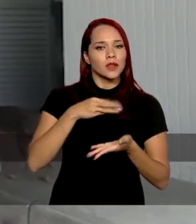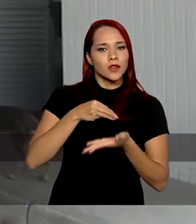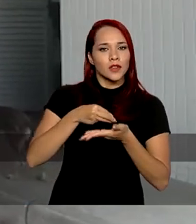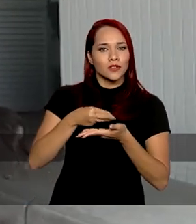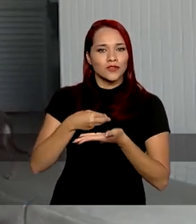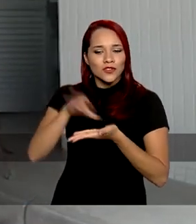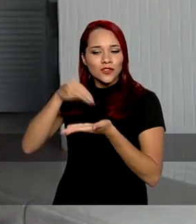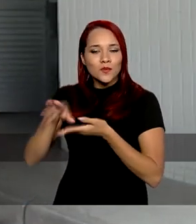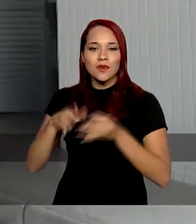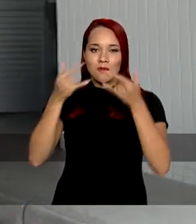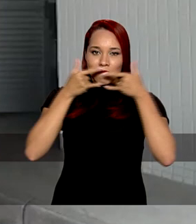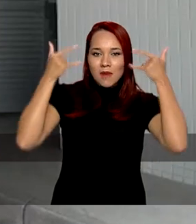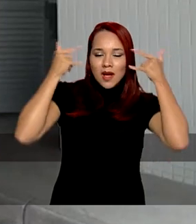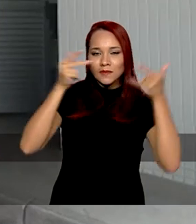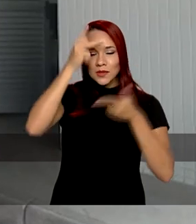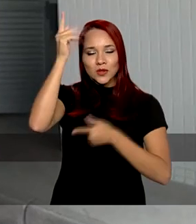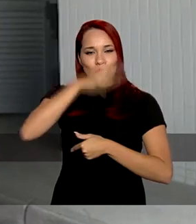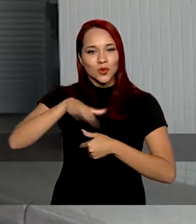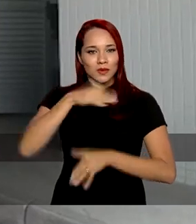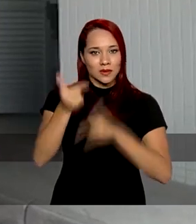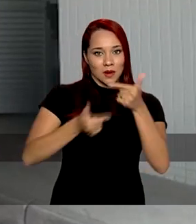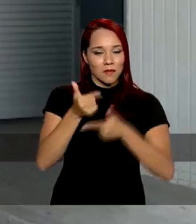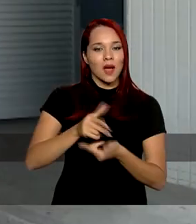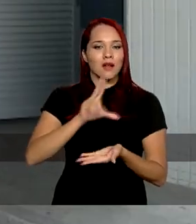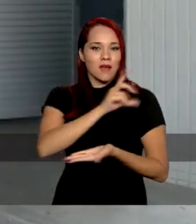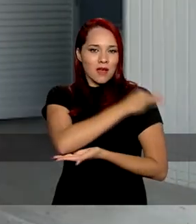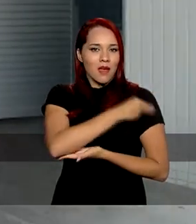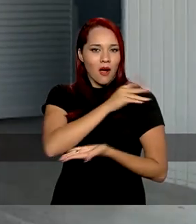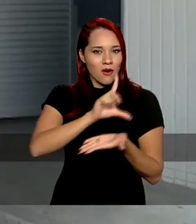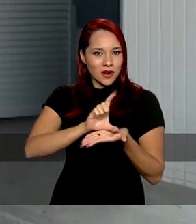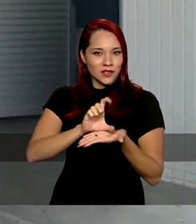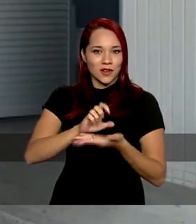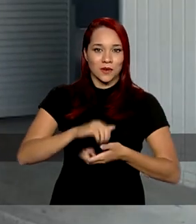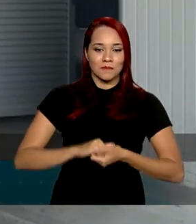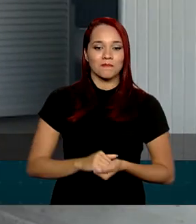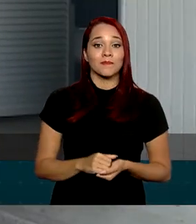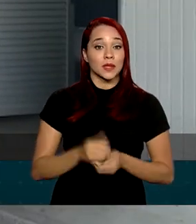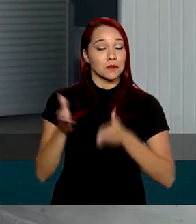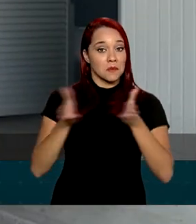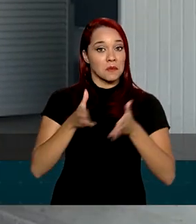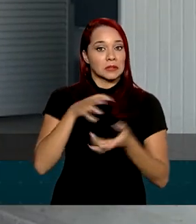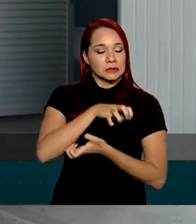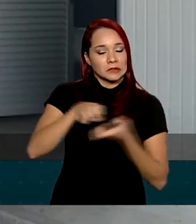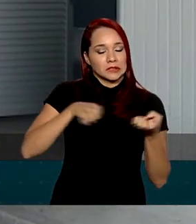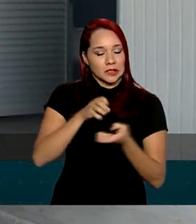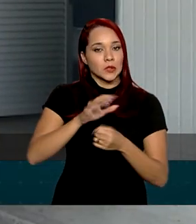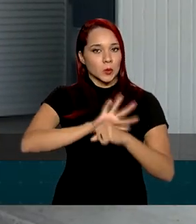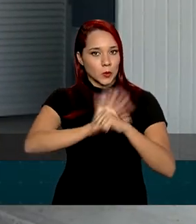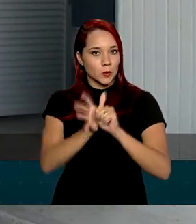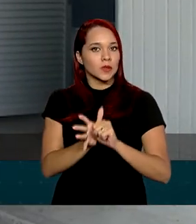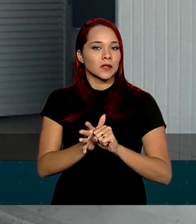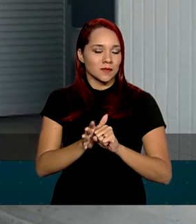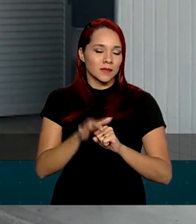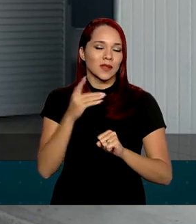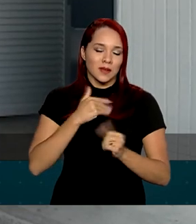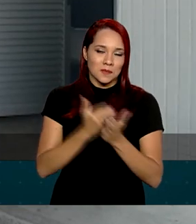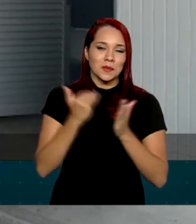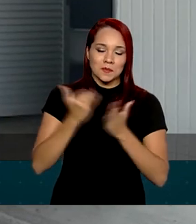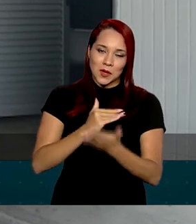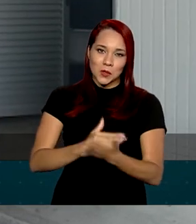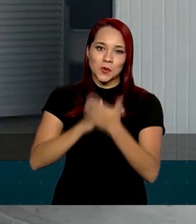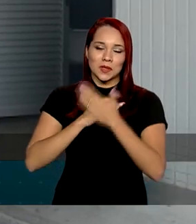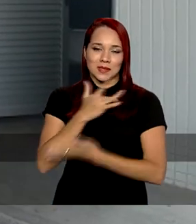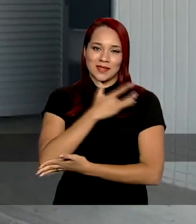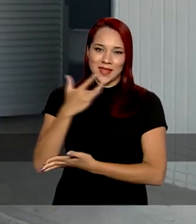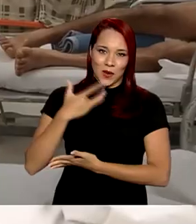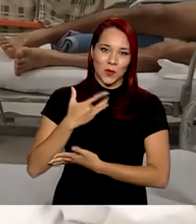máscara para todos os funcionários e álcool em gel. Nesse momento de crise, com esse coronavírus, é mais um aliado para a nossa